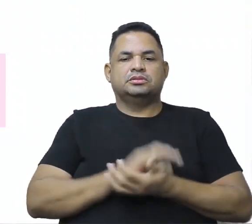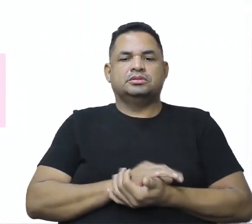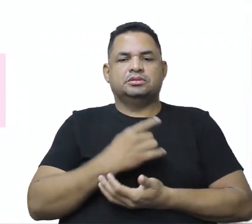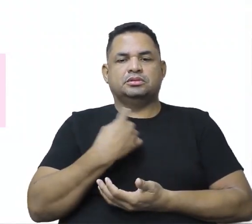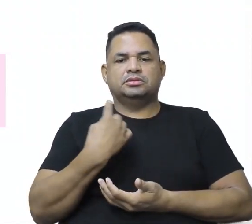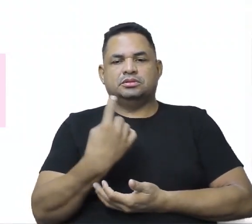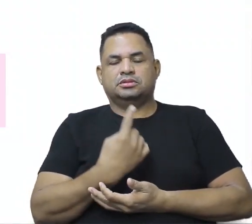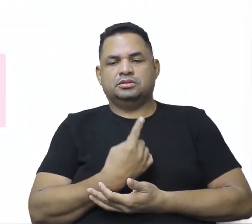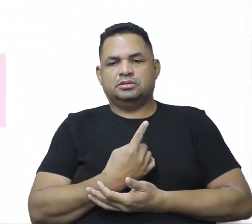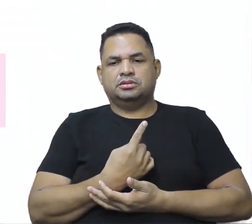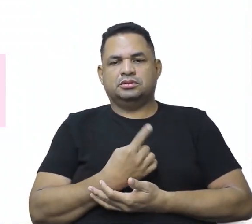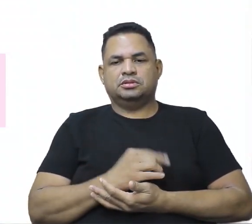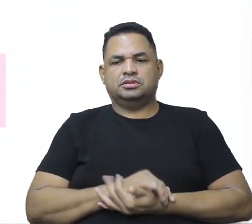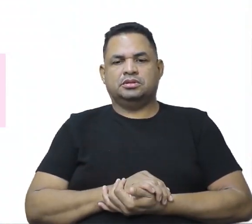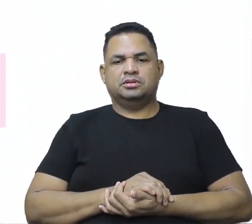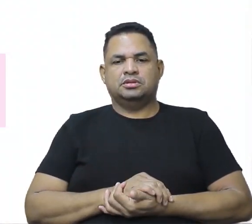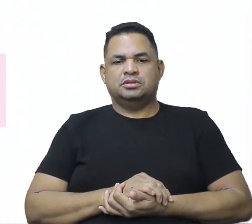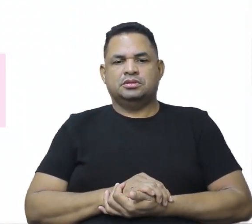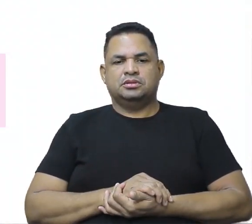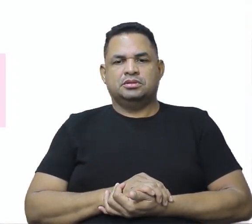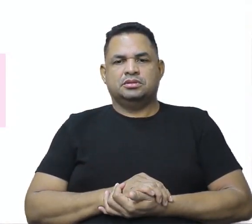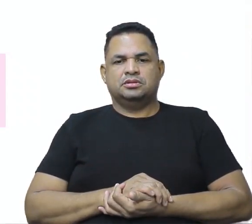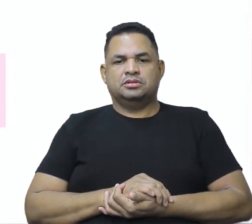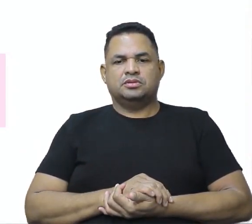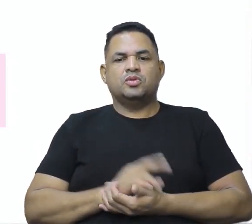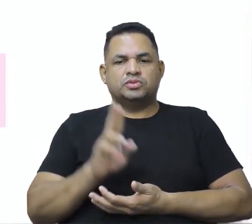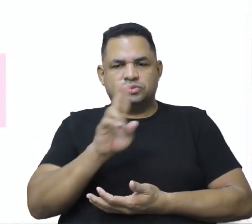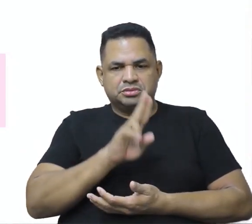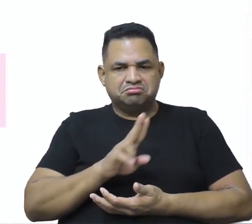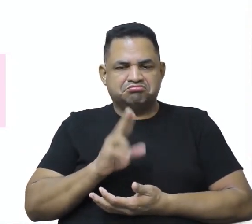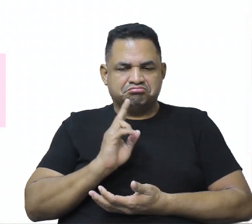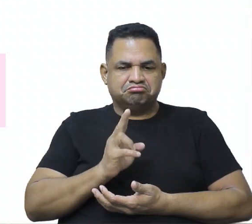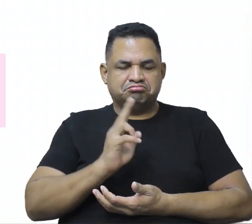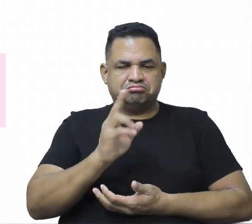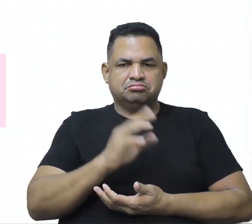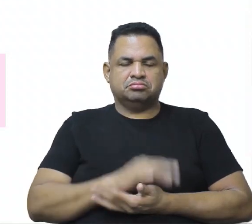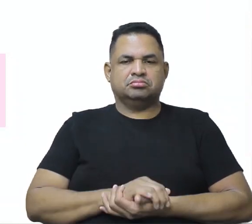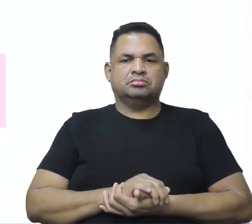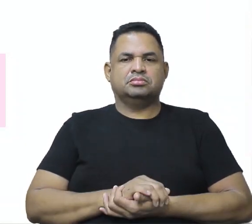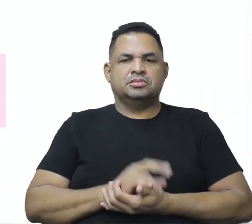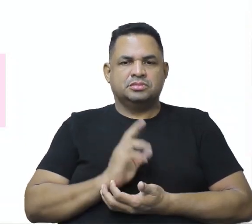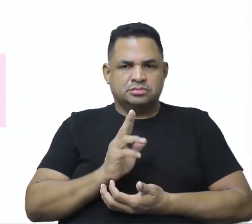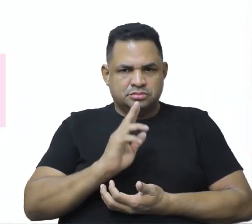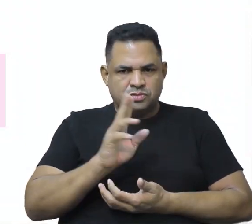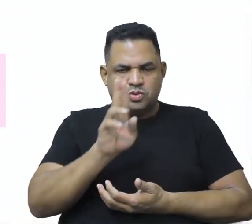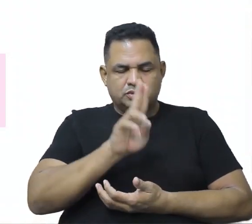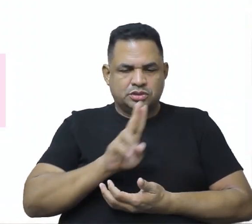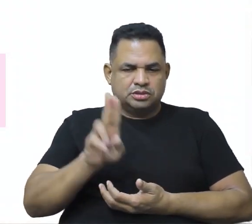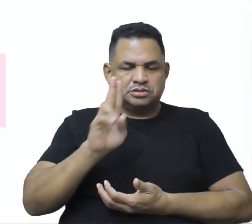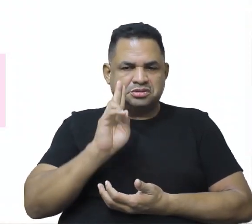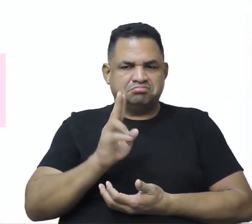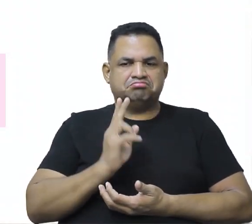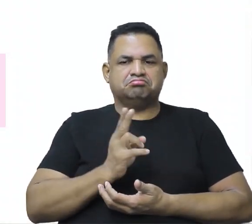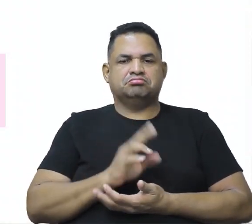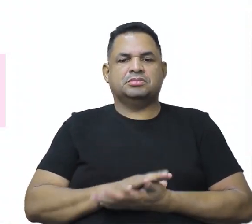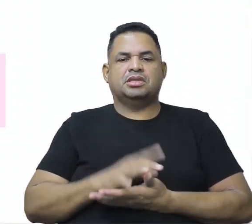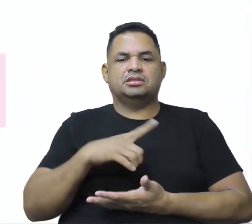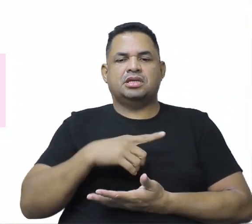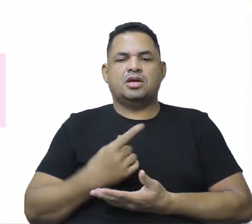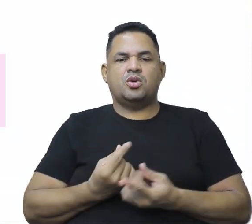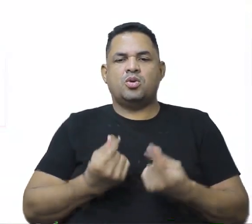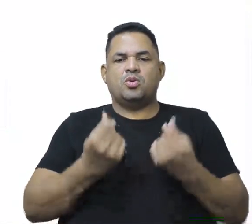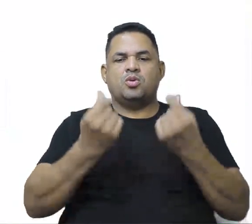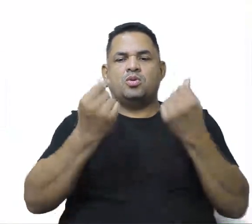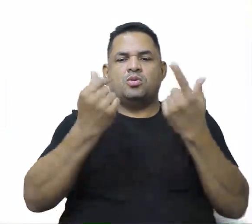consumir, para a gente consumir, consumir o tempo inteiro para dar lucro, né?